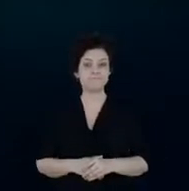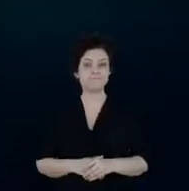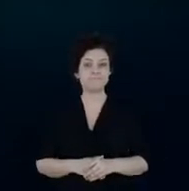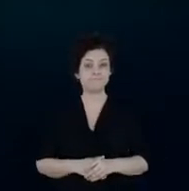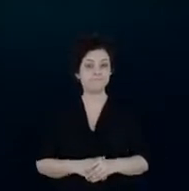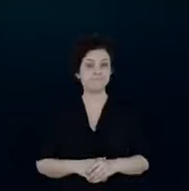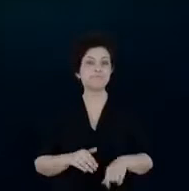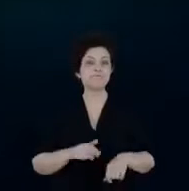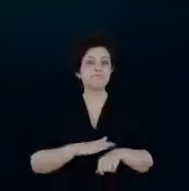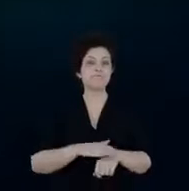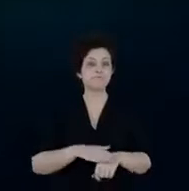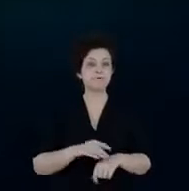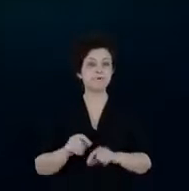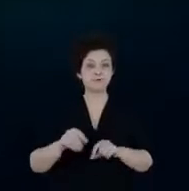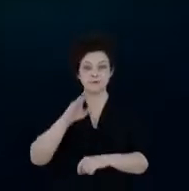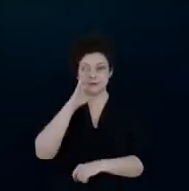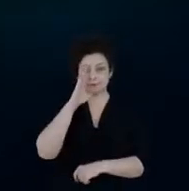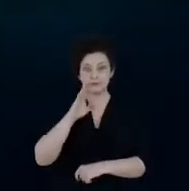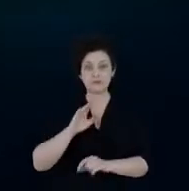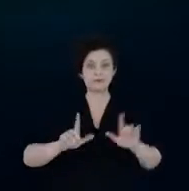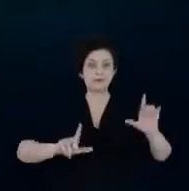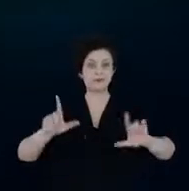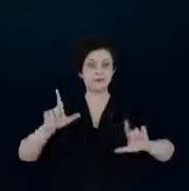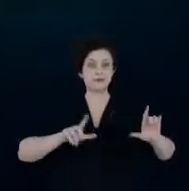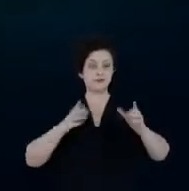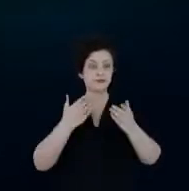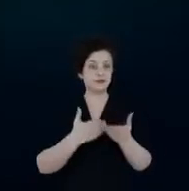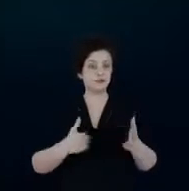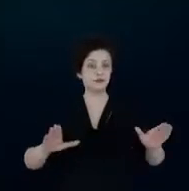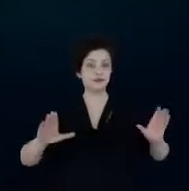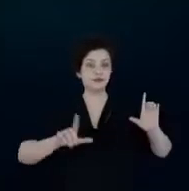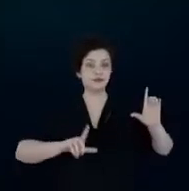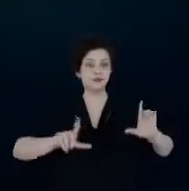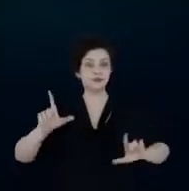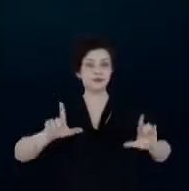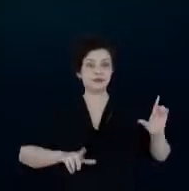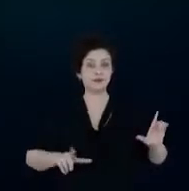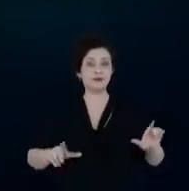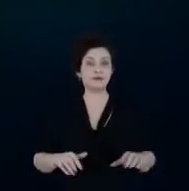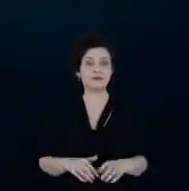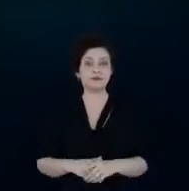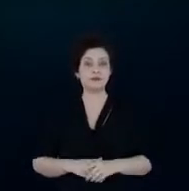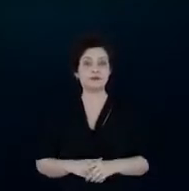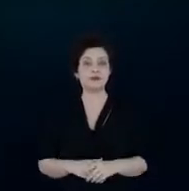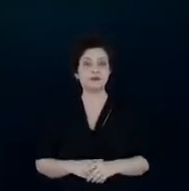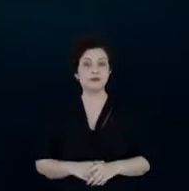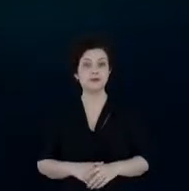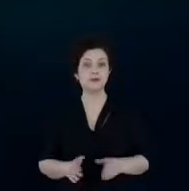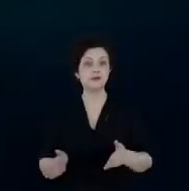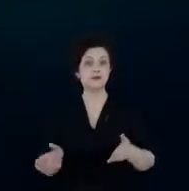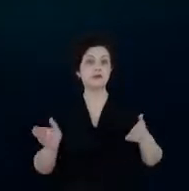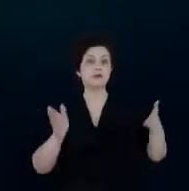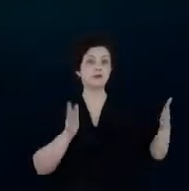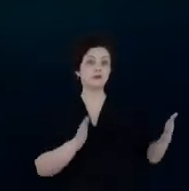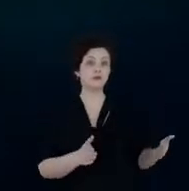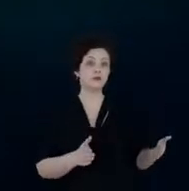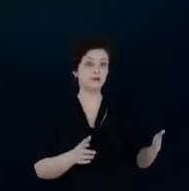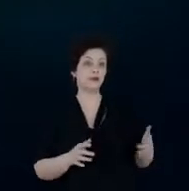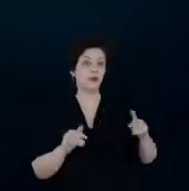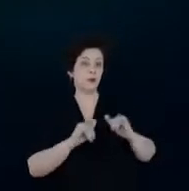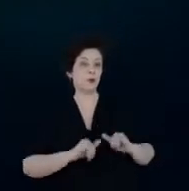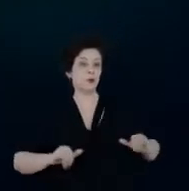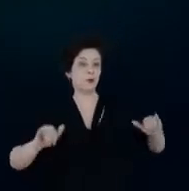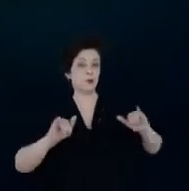realizadas nas principais TVs abertas do país, passando por campanhas com